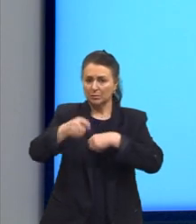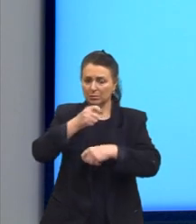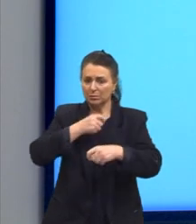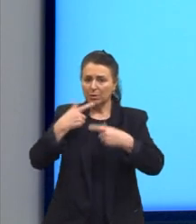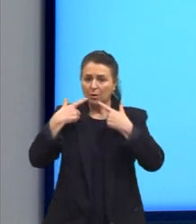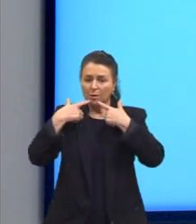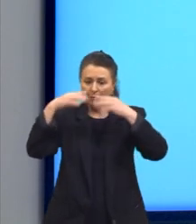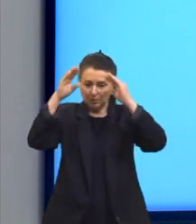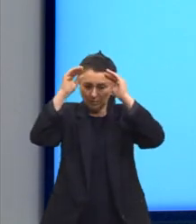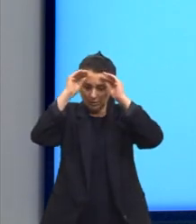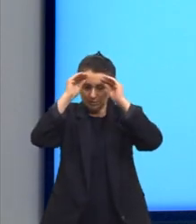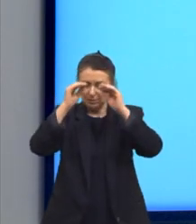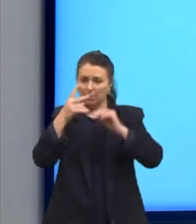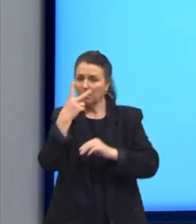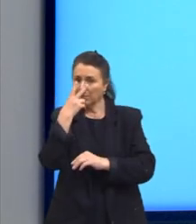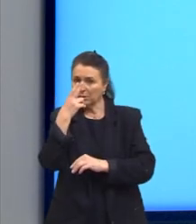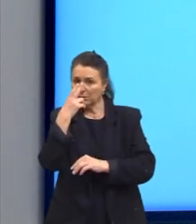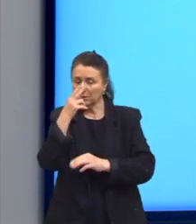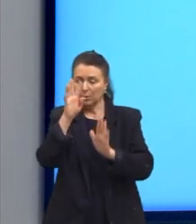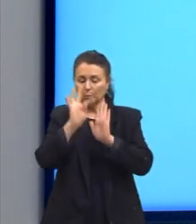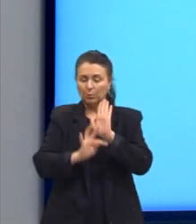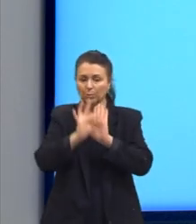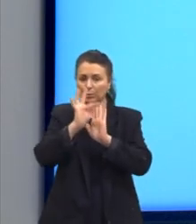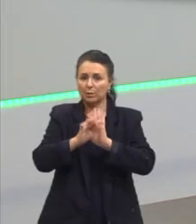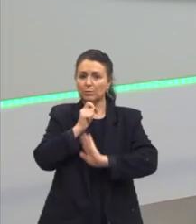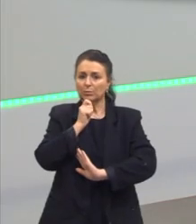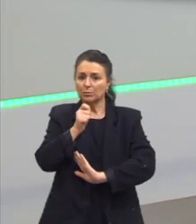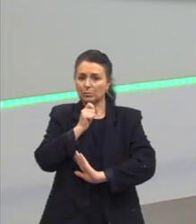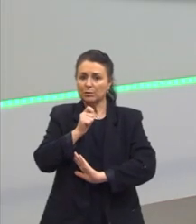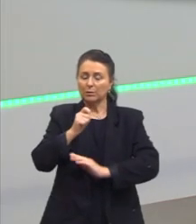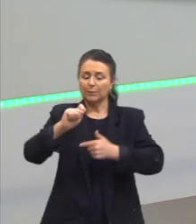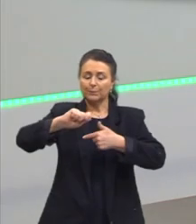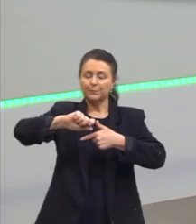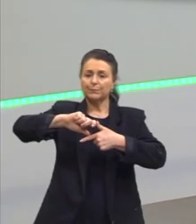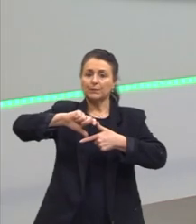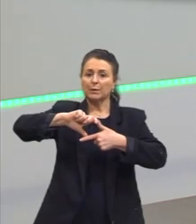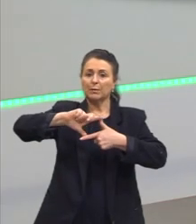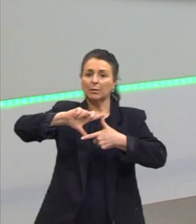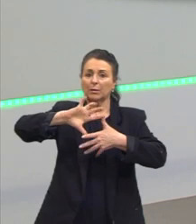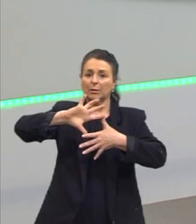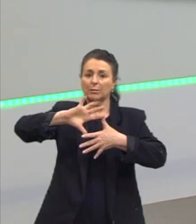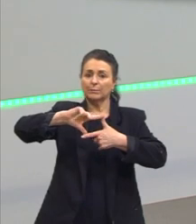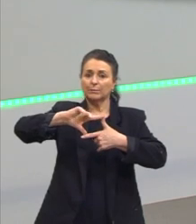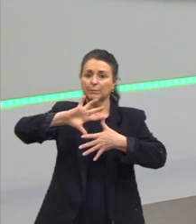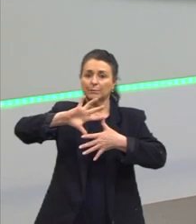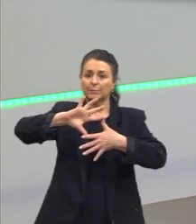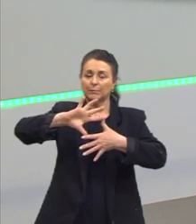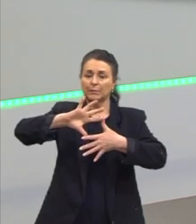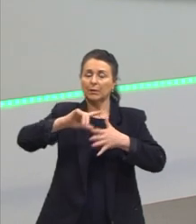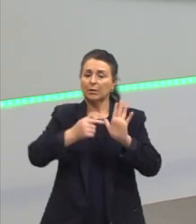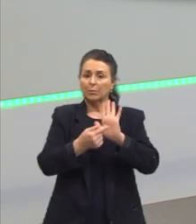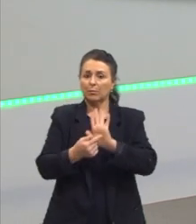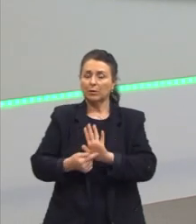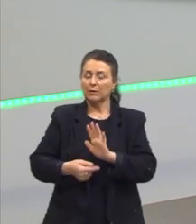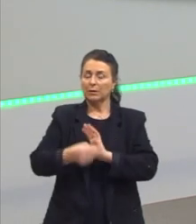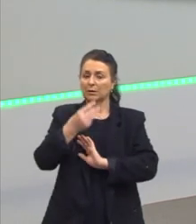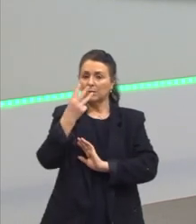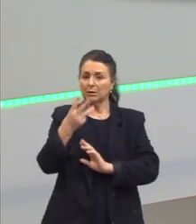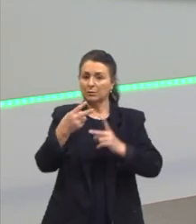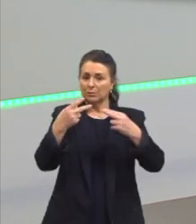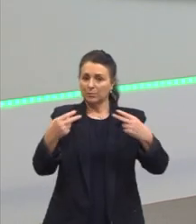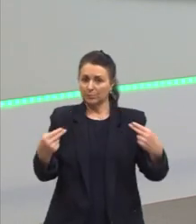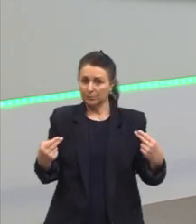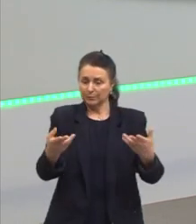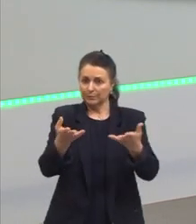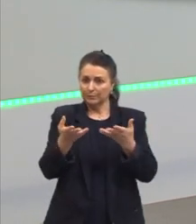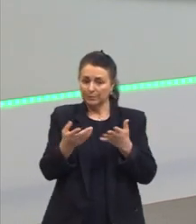do texto jornalístico. Então, quando a gente fala em pré-modernismo, gente tem que lembrar desses três pilares, né? Que o